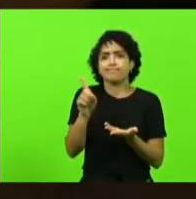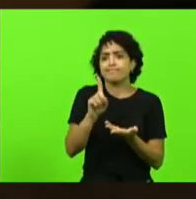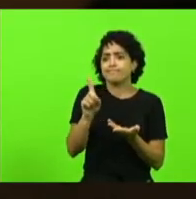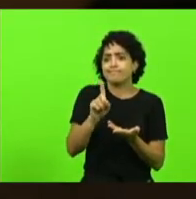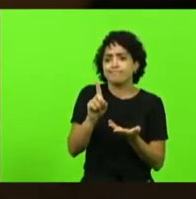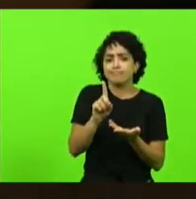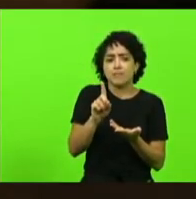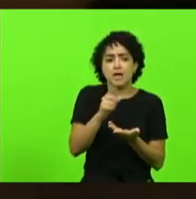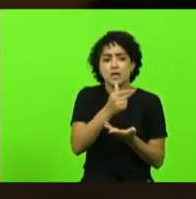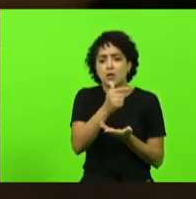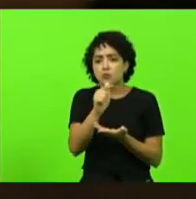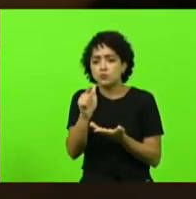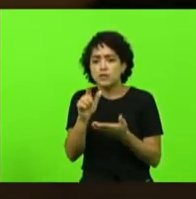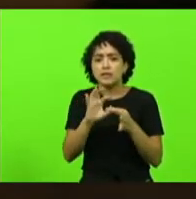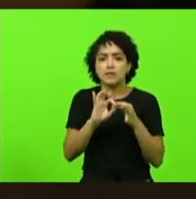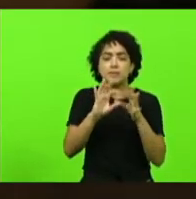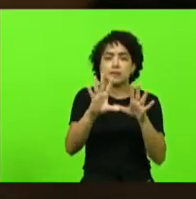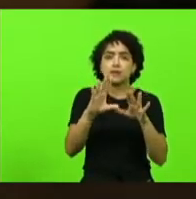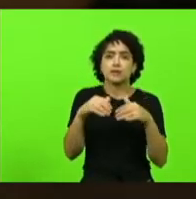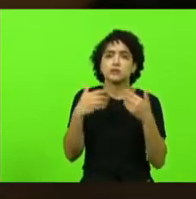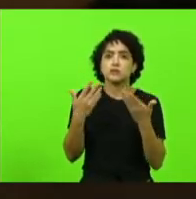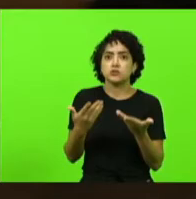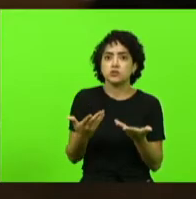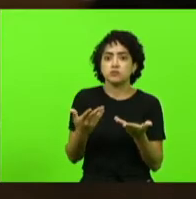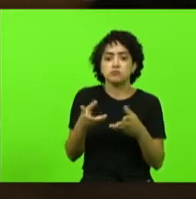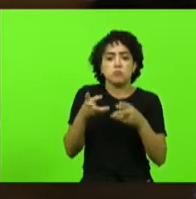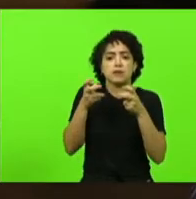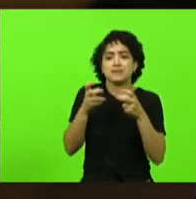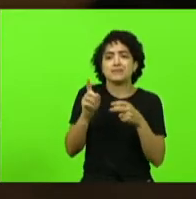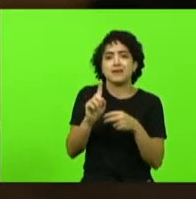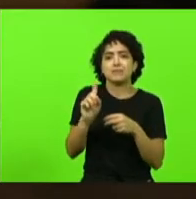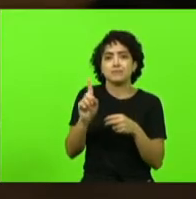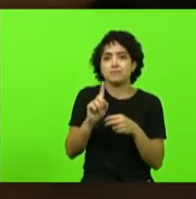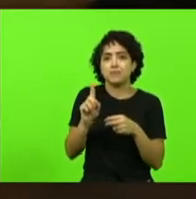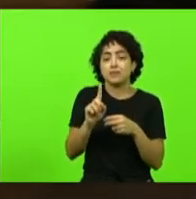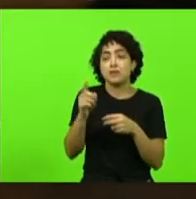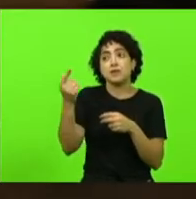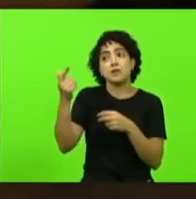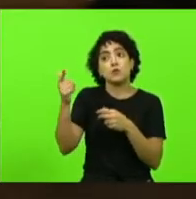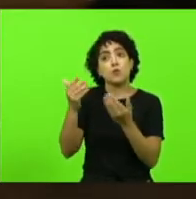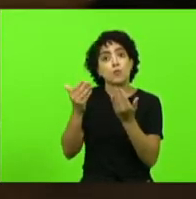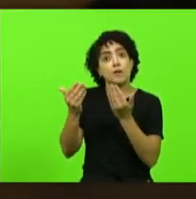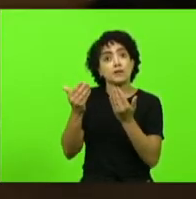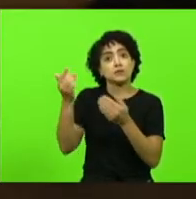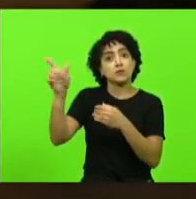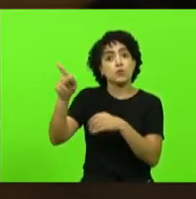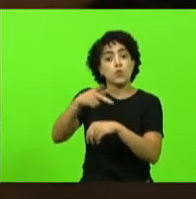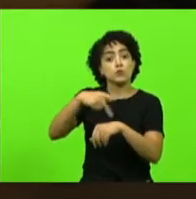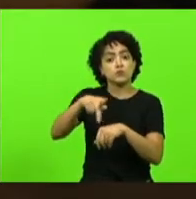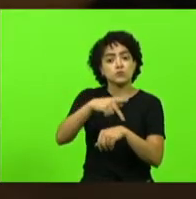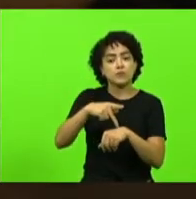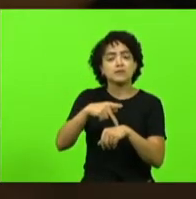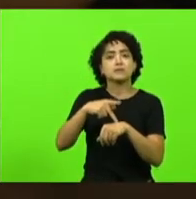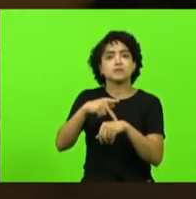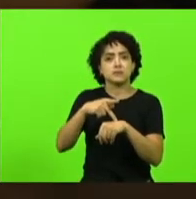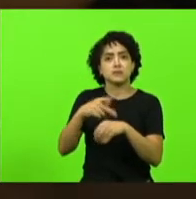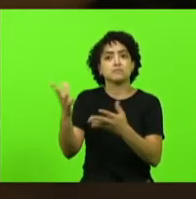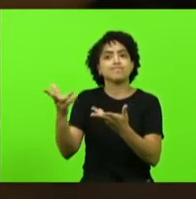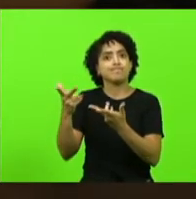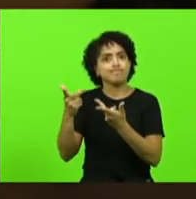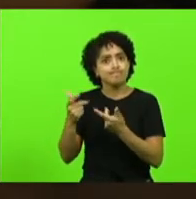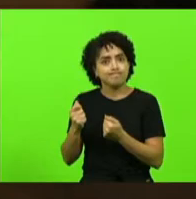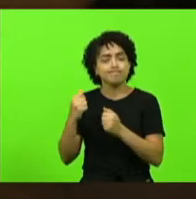liberdade liberdade que desfrutam os países que melhor desempenham no índice de